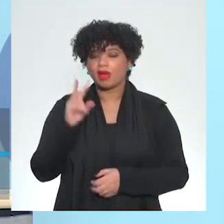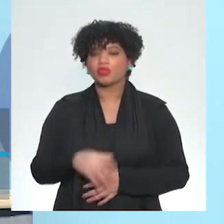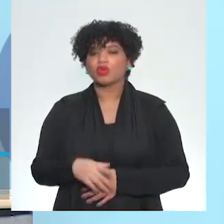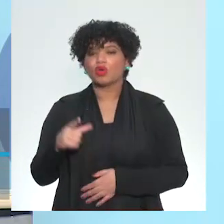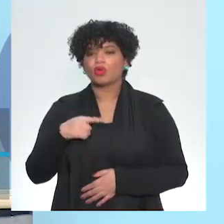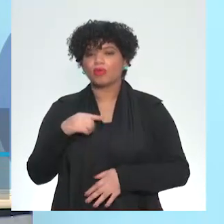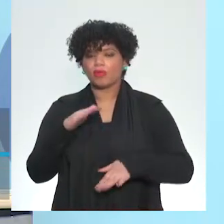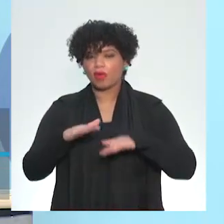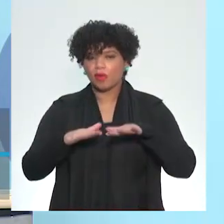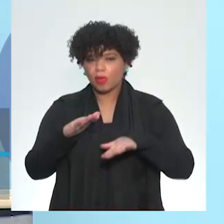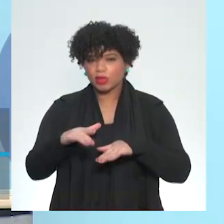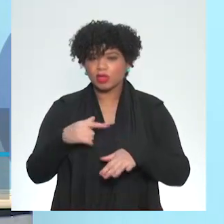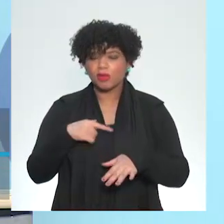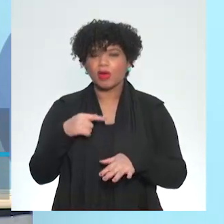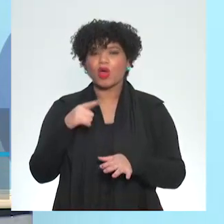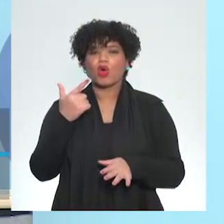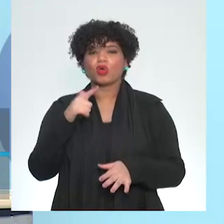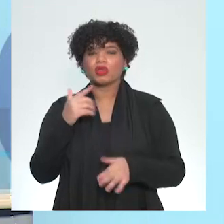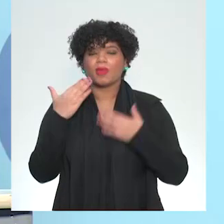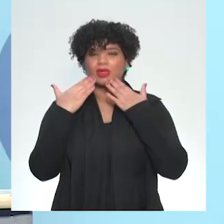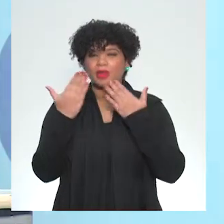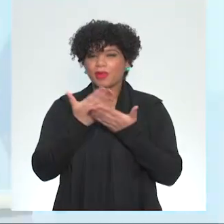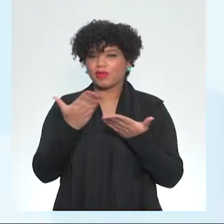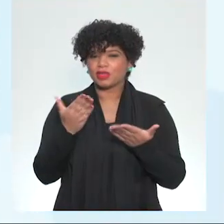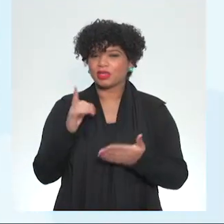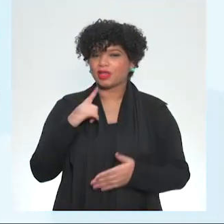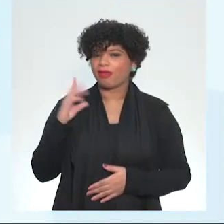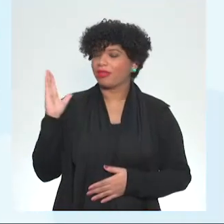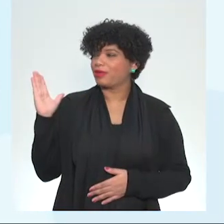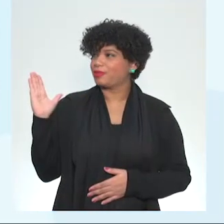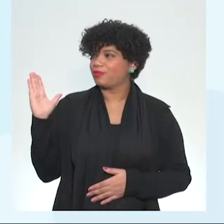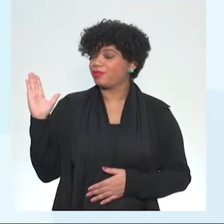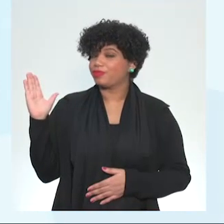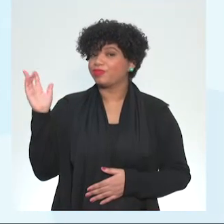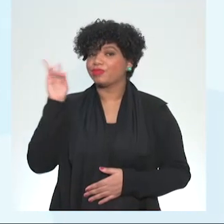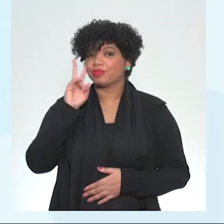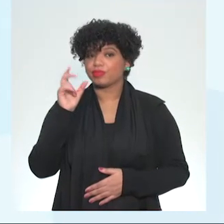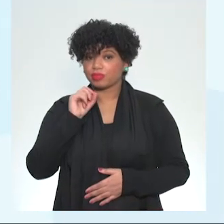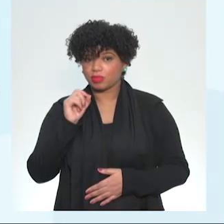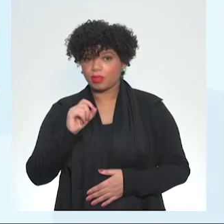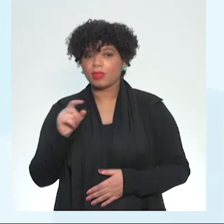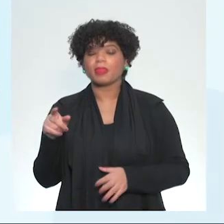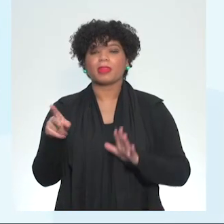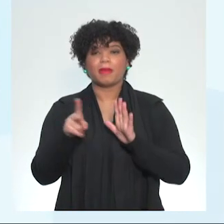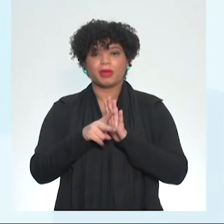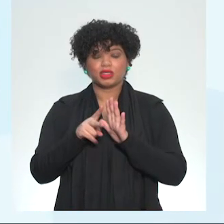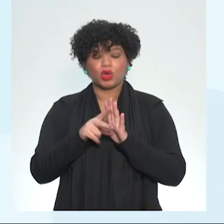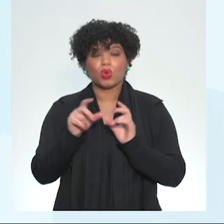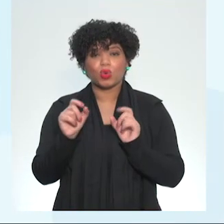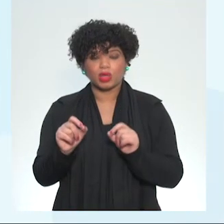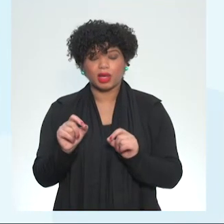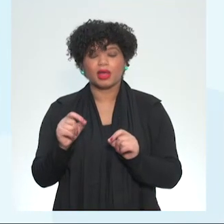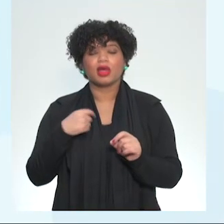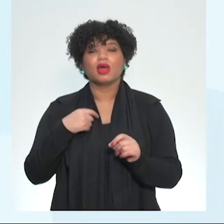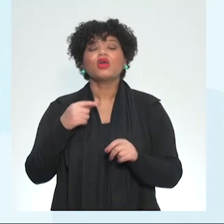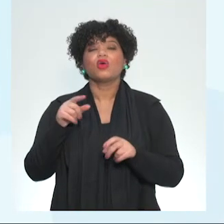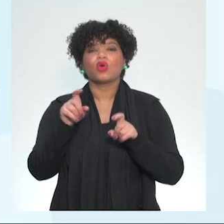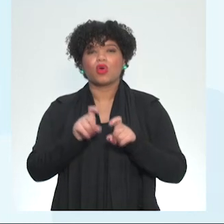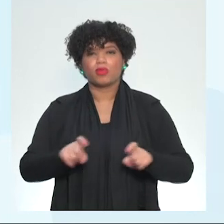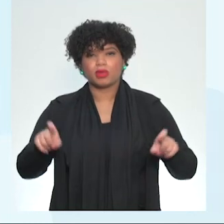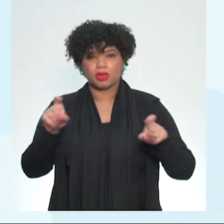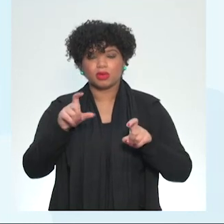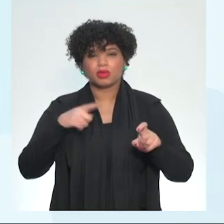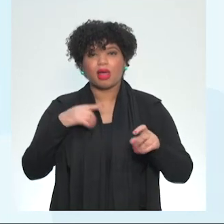os passos do pensamento computacional que vão aparecer aí na tela para vocês. Então, lembrando que para um computador, ele fazer uma análise de uma